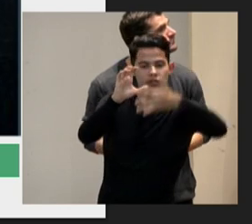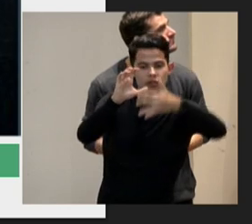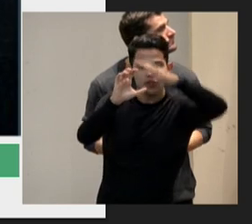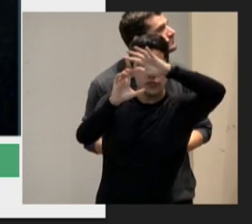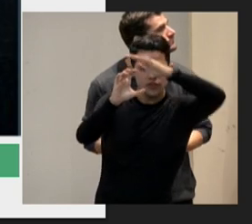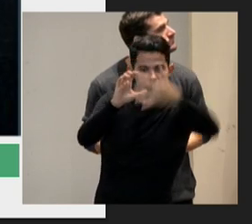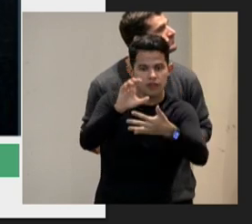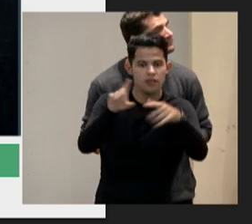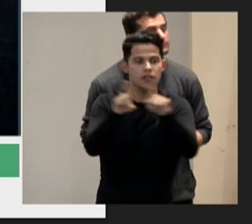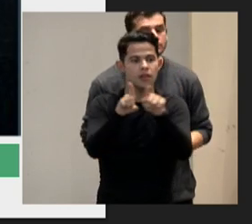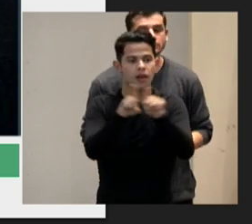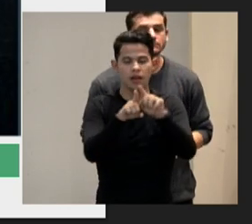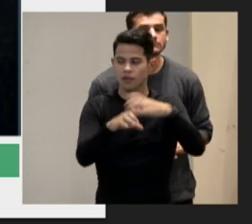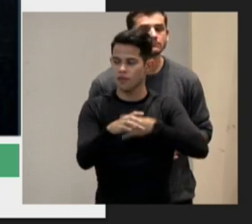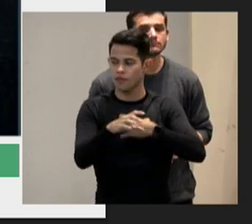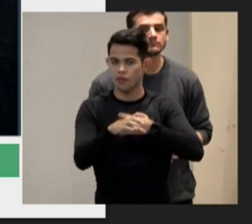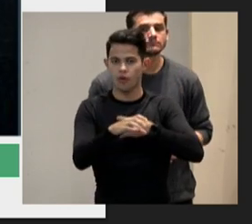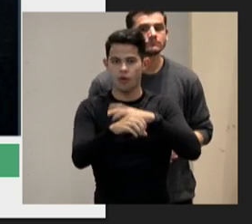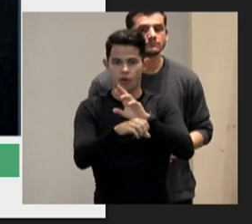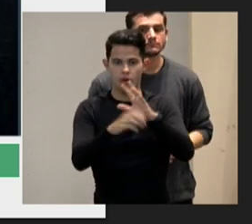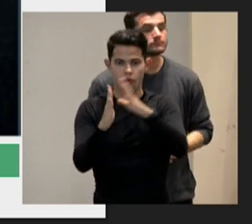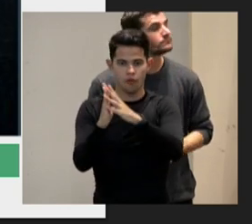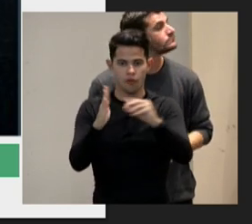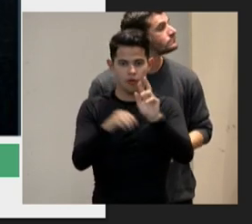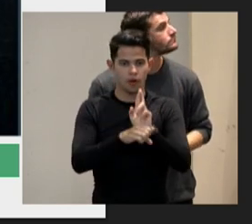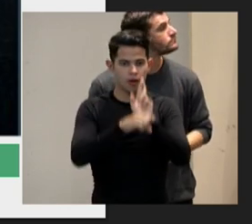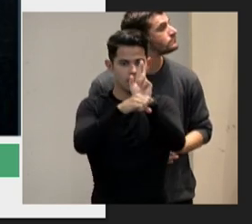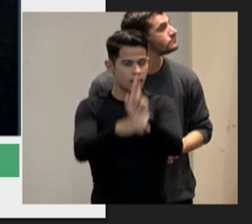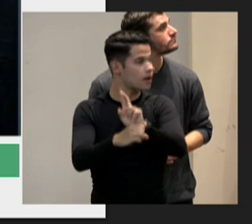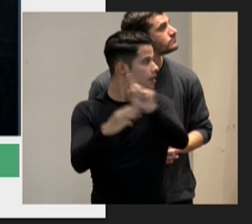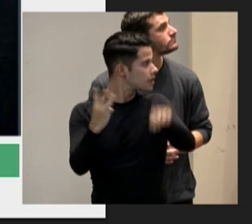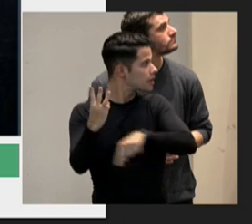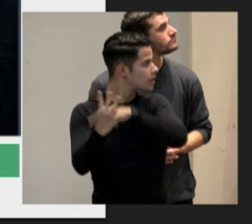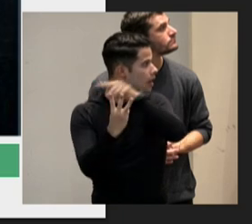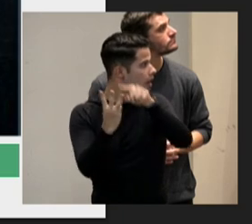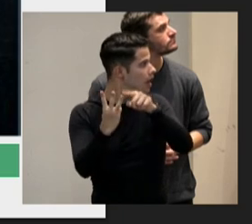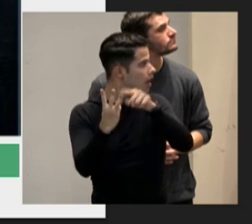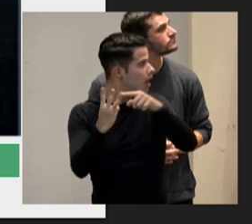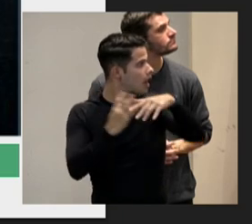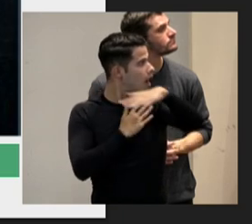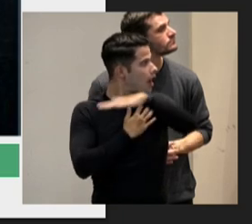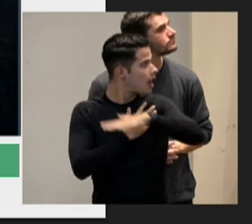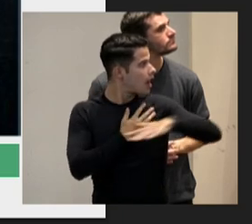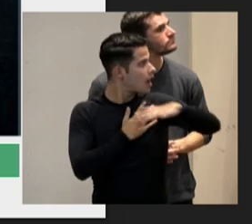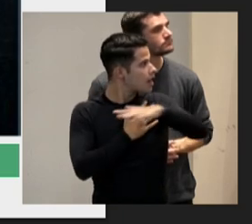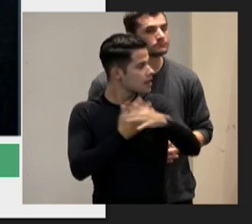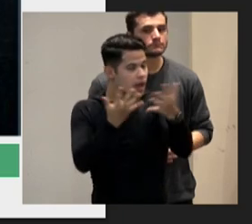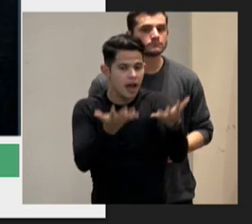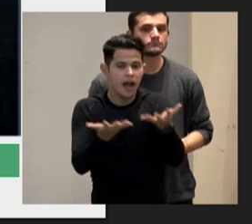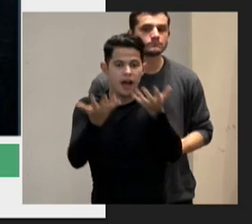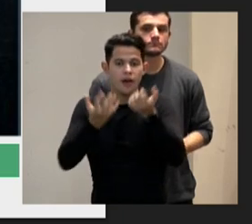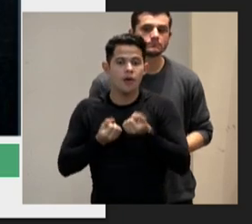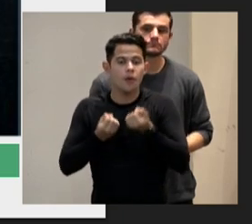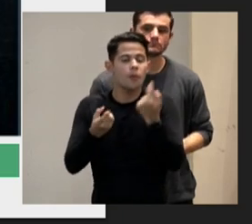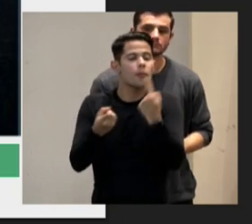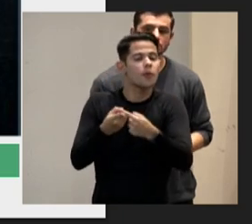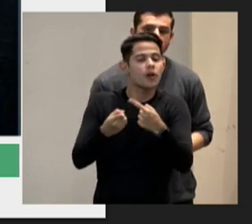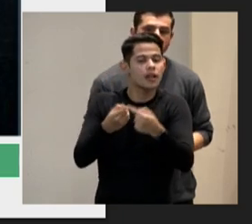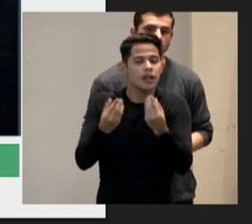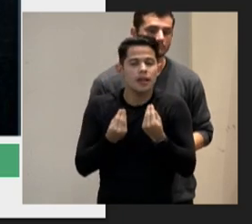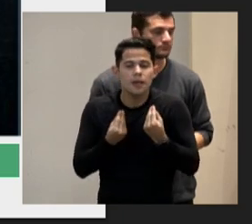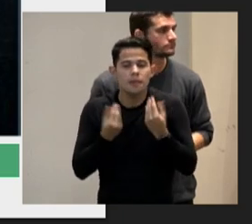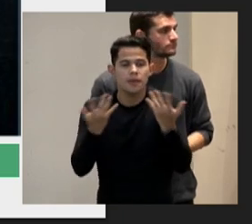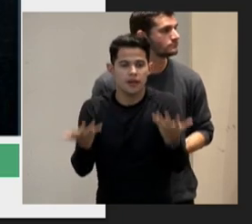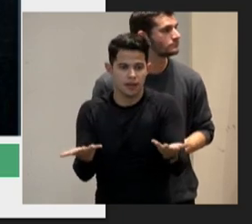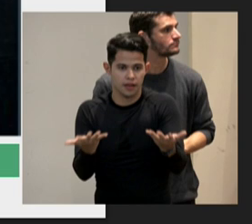representação e a terceira a área afectiva porque para que múltiplas formas de engajamento e uma